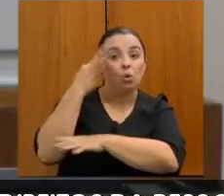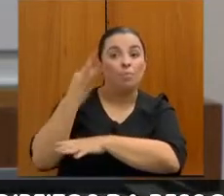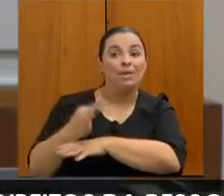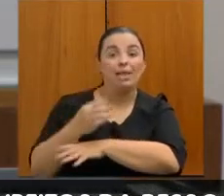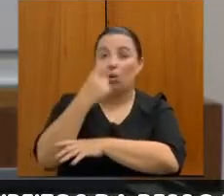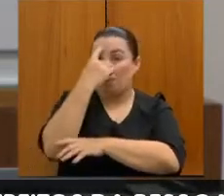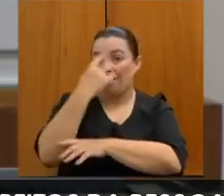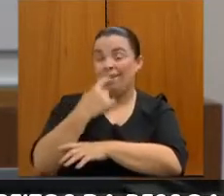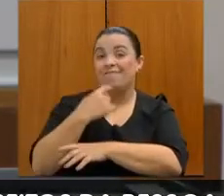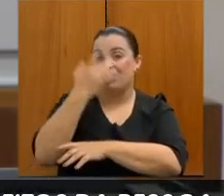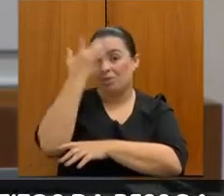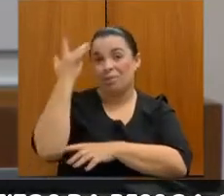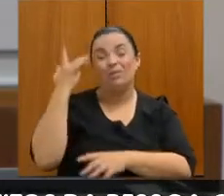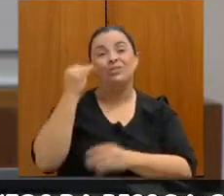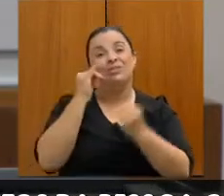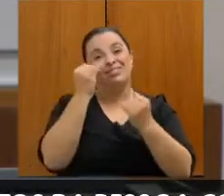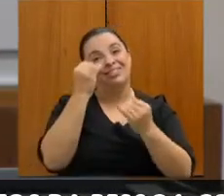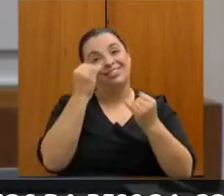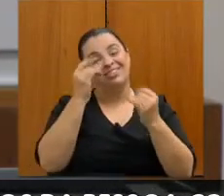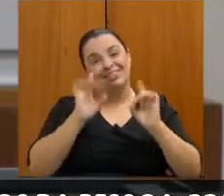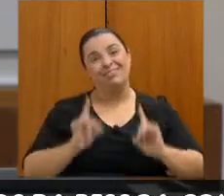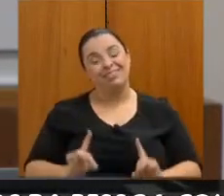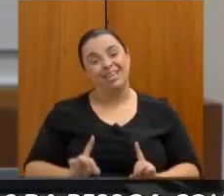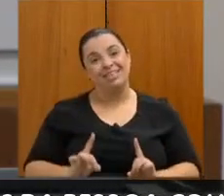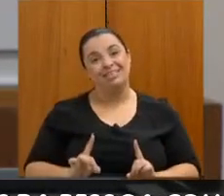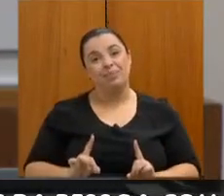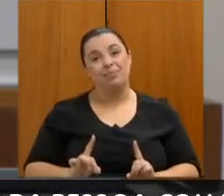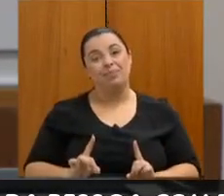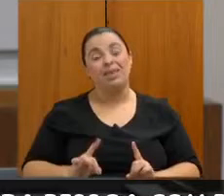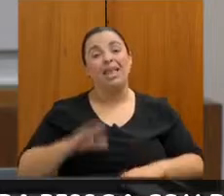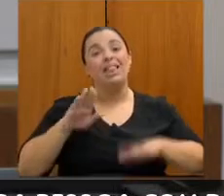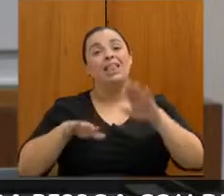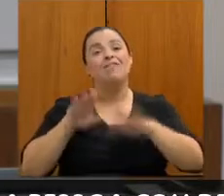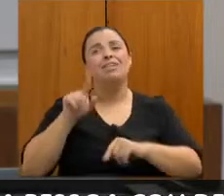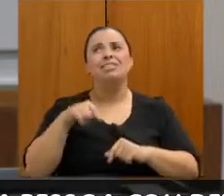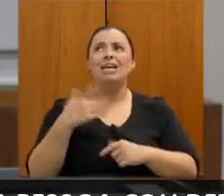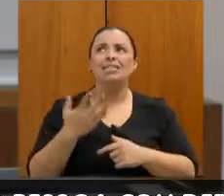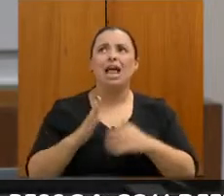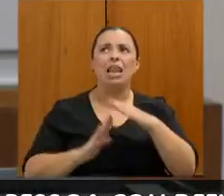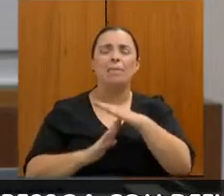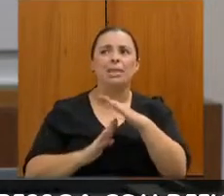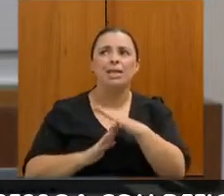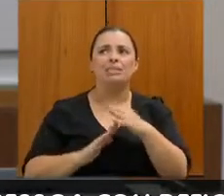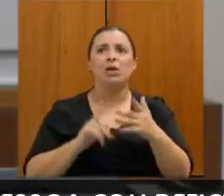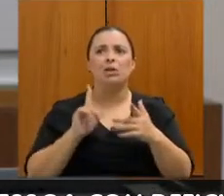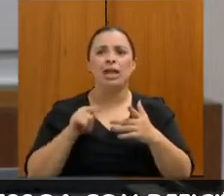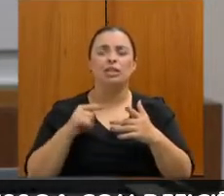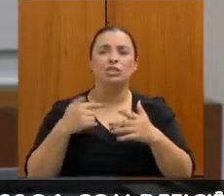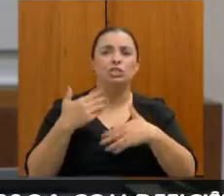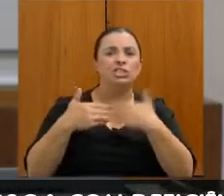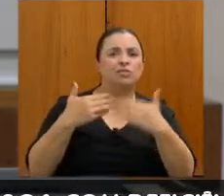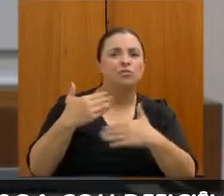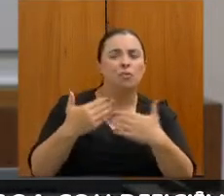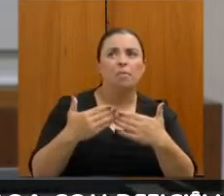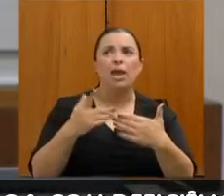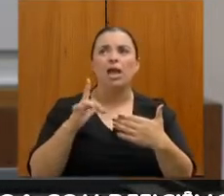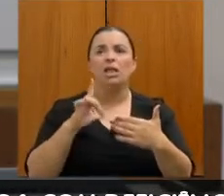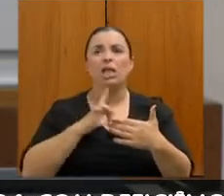Essas limitações, que, às vezes, vão muito da limitação de desenvolvimento ligada às